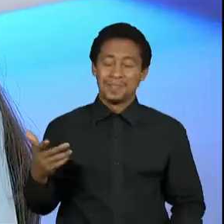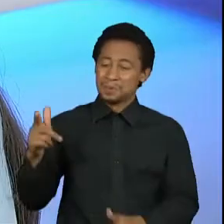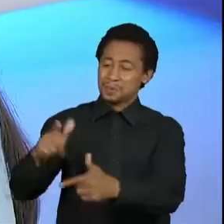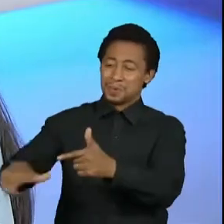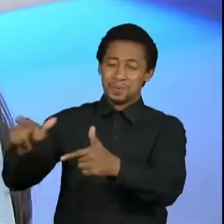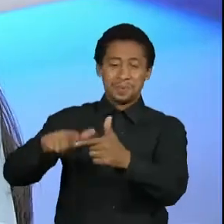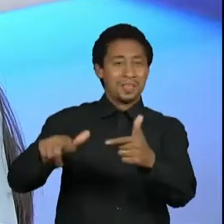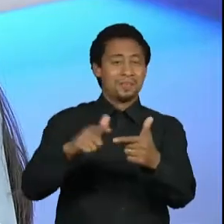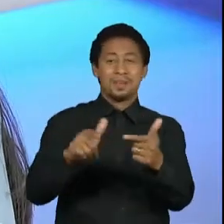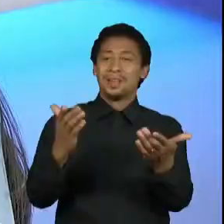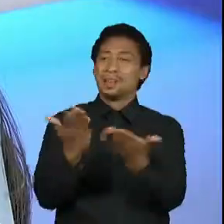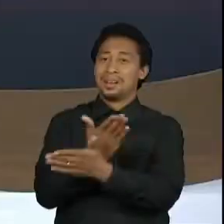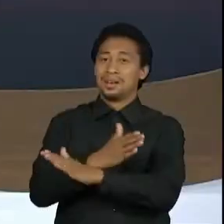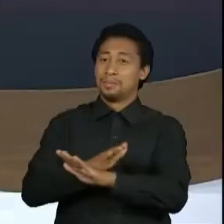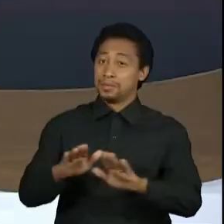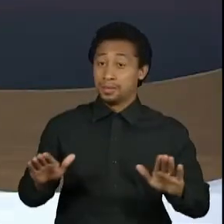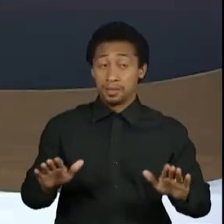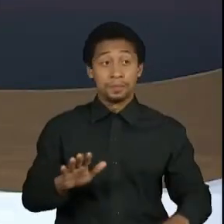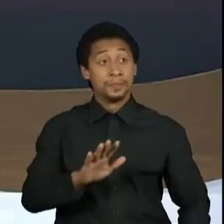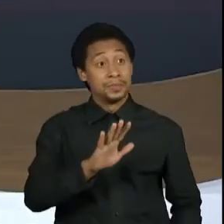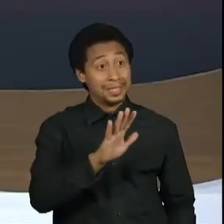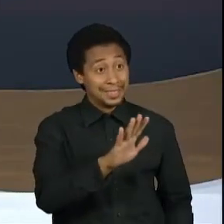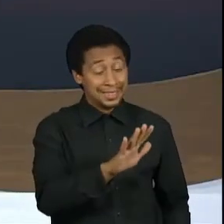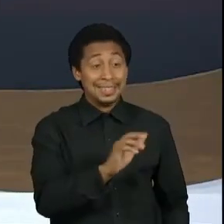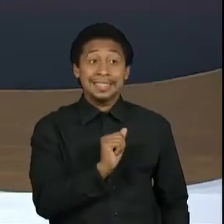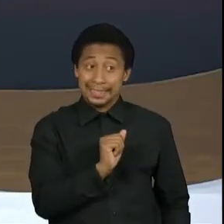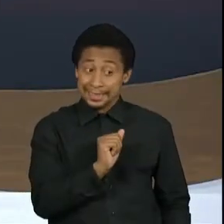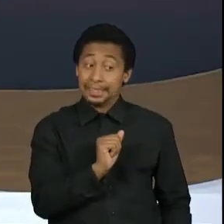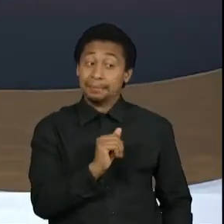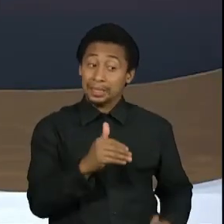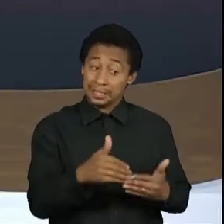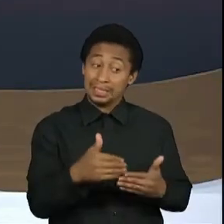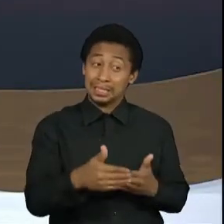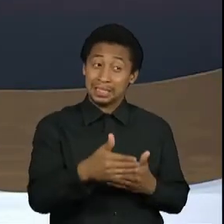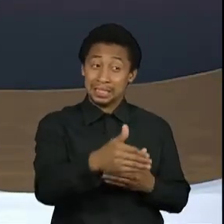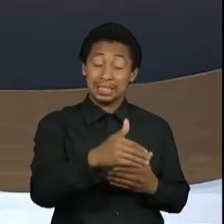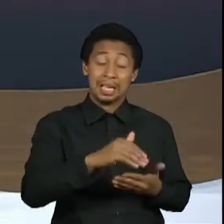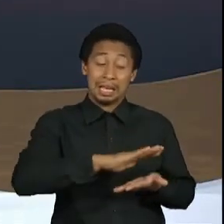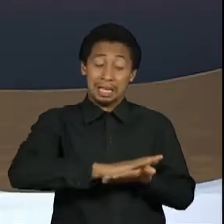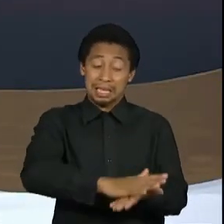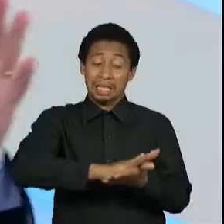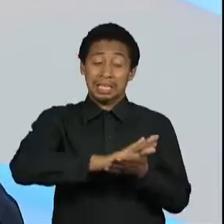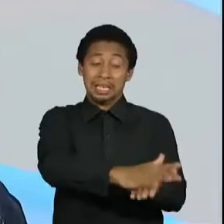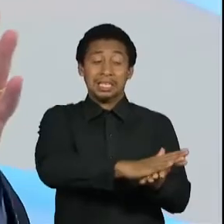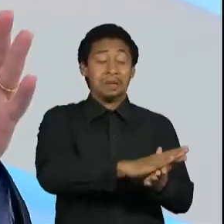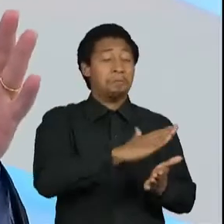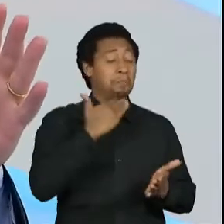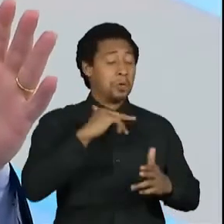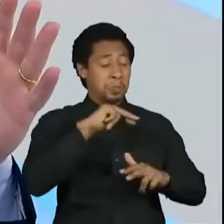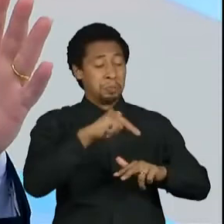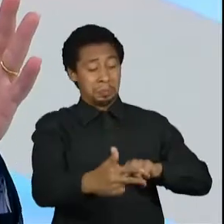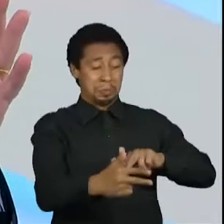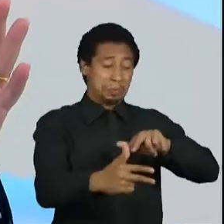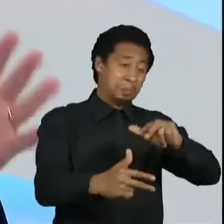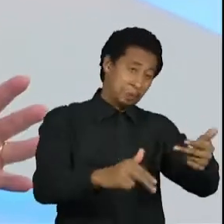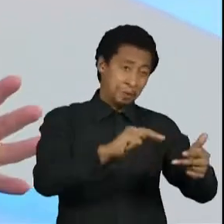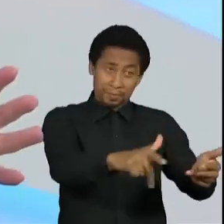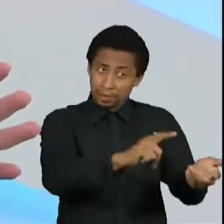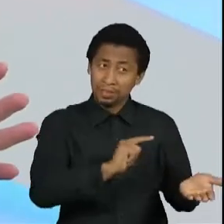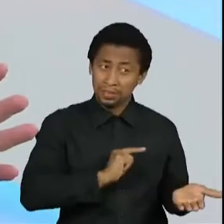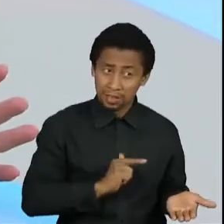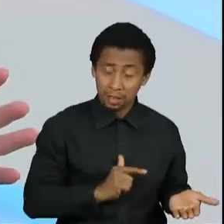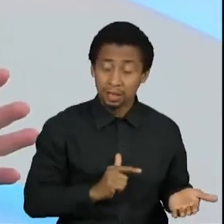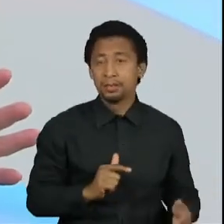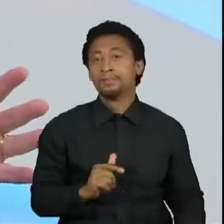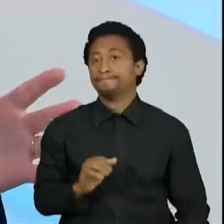Mas tempo demais depois e com muita morte, muita tragédia. Claro, Vera. Ou seja, foi capaz de